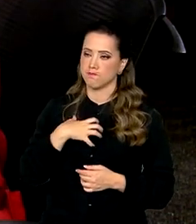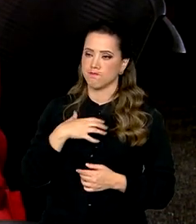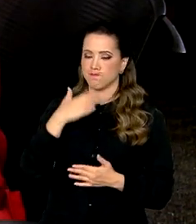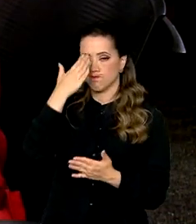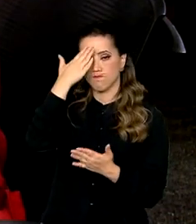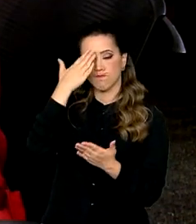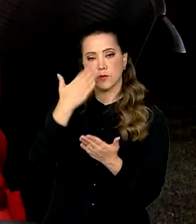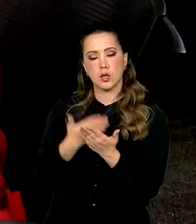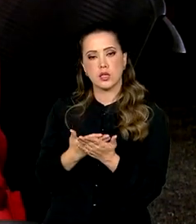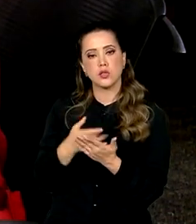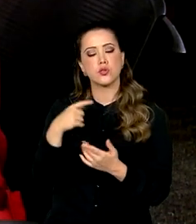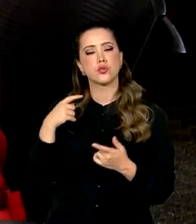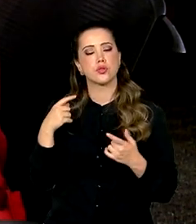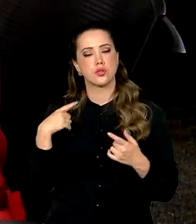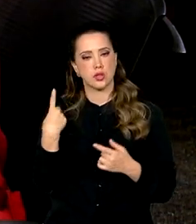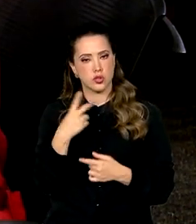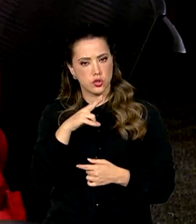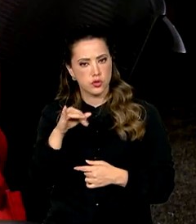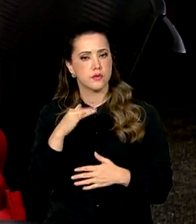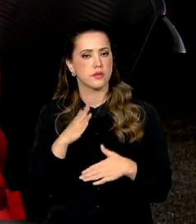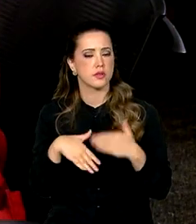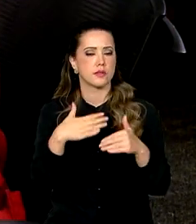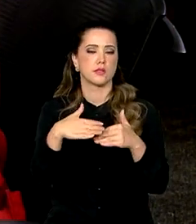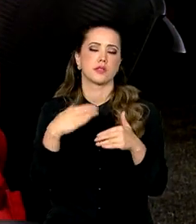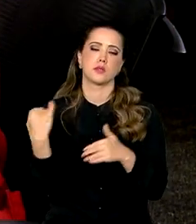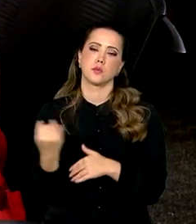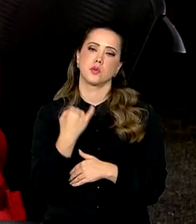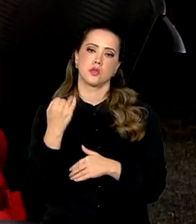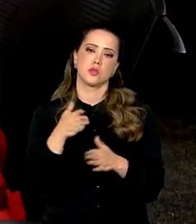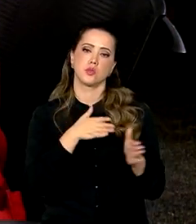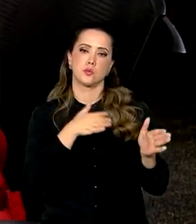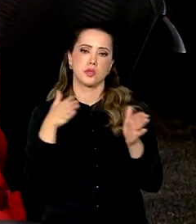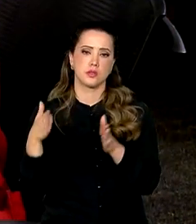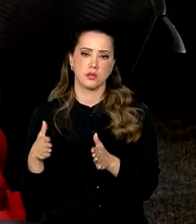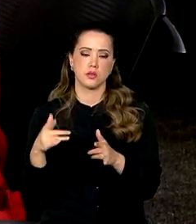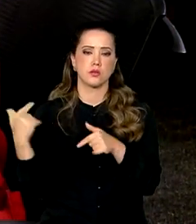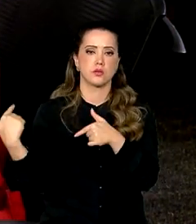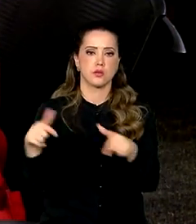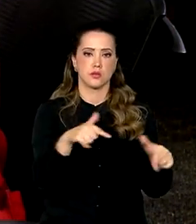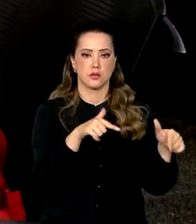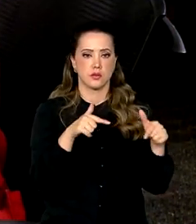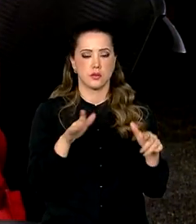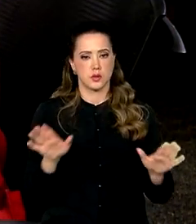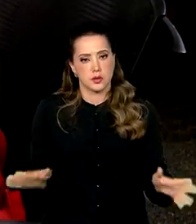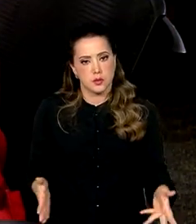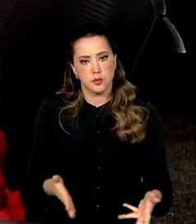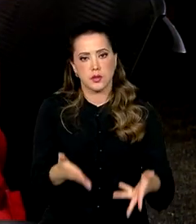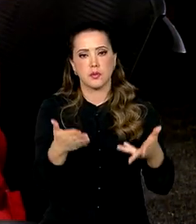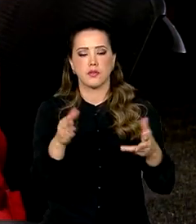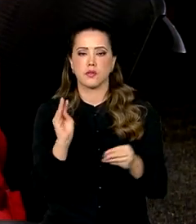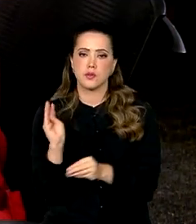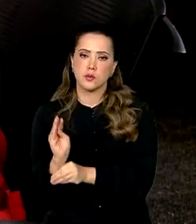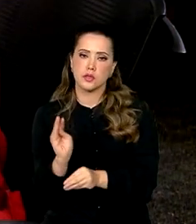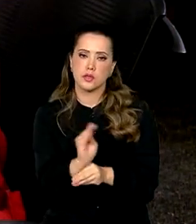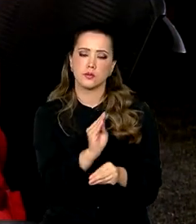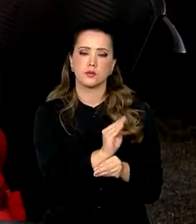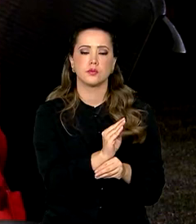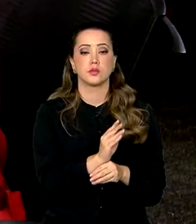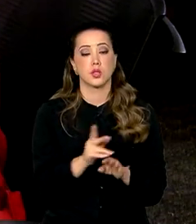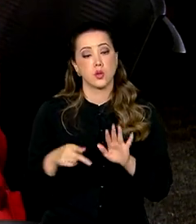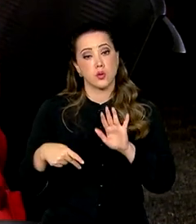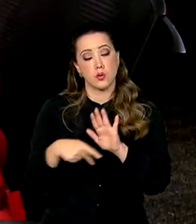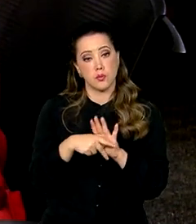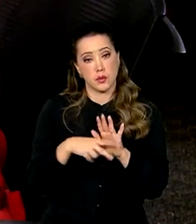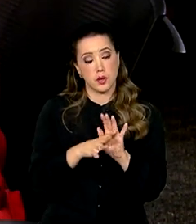convencimento que nós vamos avançar bastante nas ações que promovem essa preservação. O